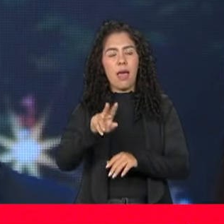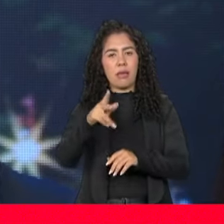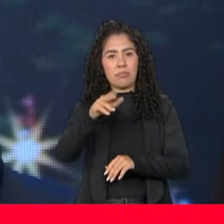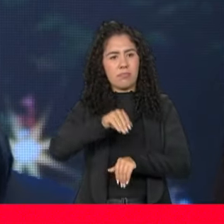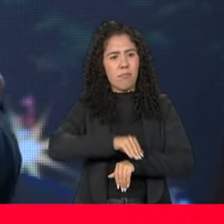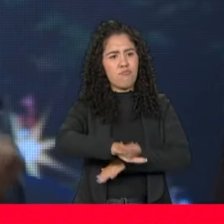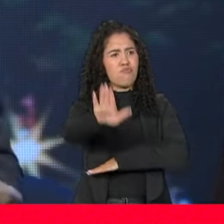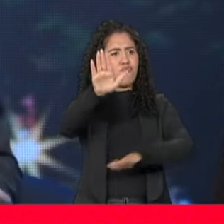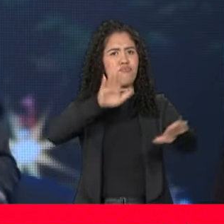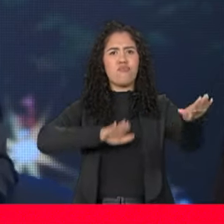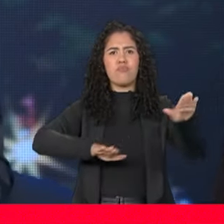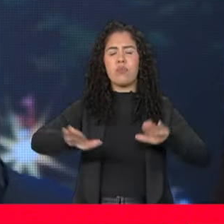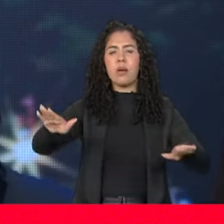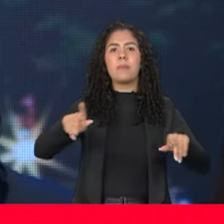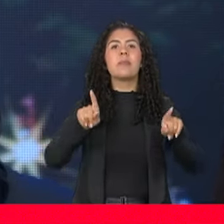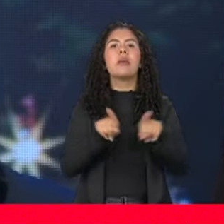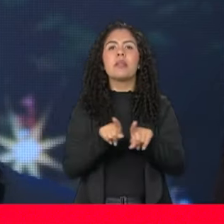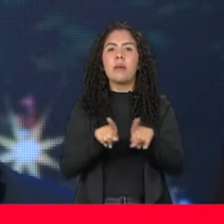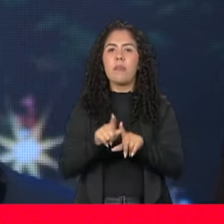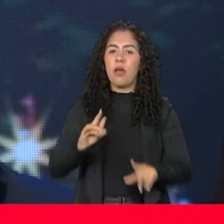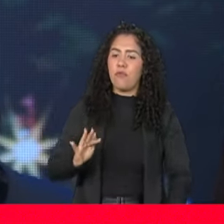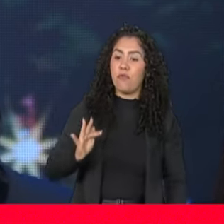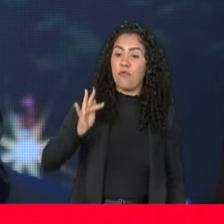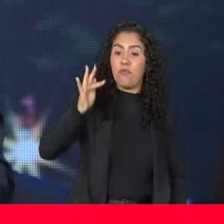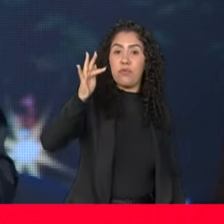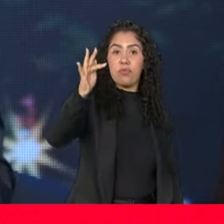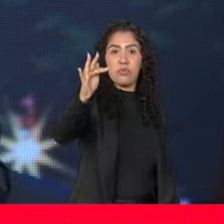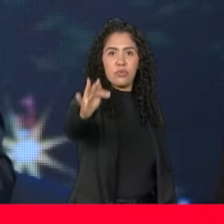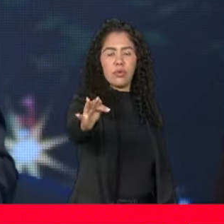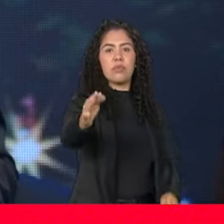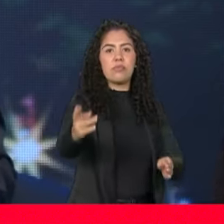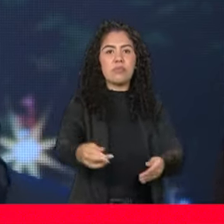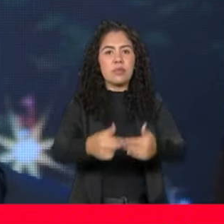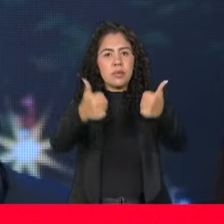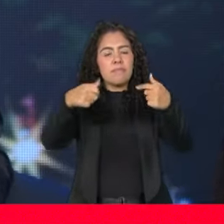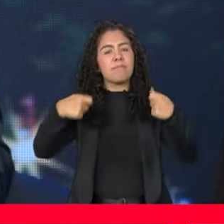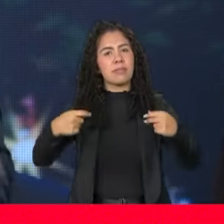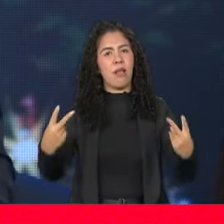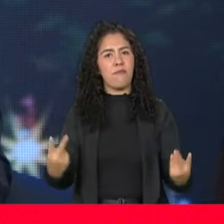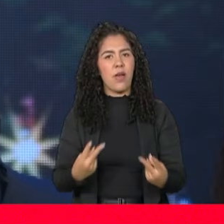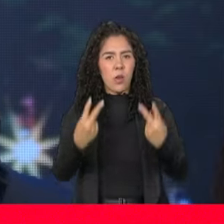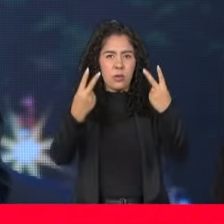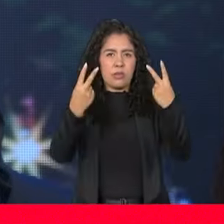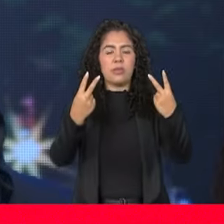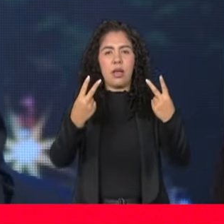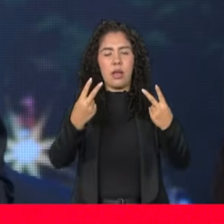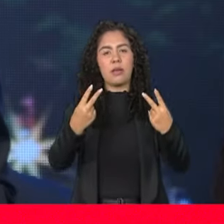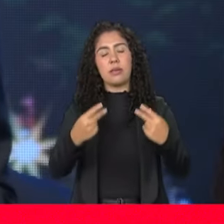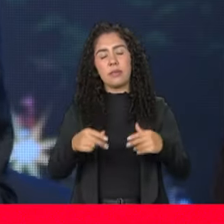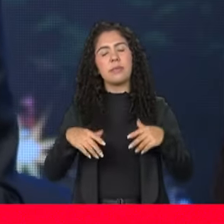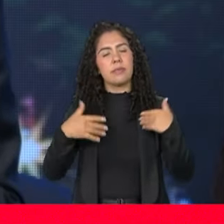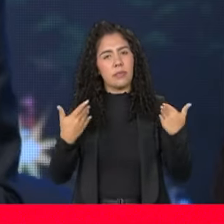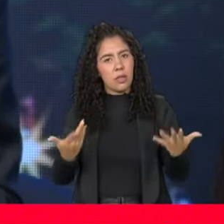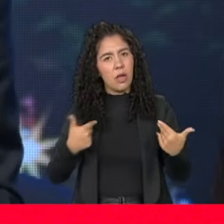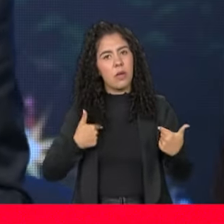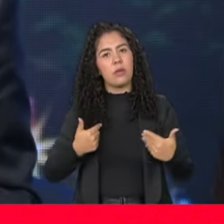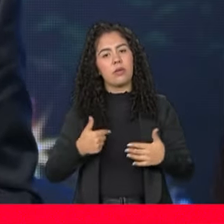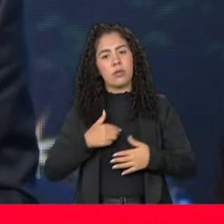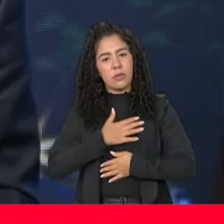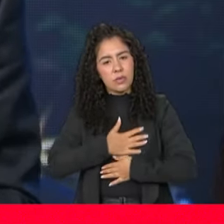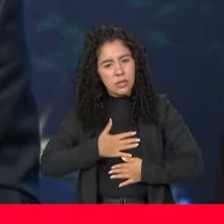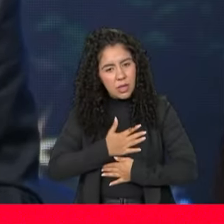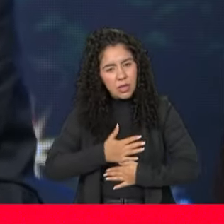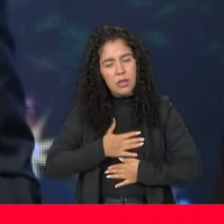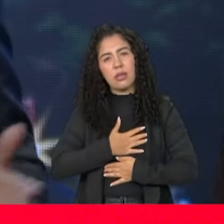É uma visão de futuro que o presidente Lula representa e que precisa ser valorizada no seu conjunto. Então, queria me congratular com